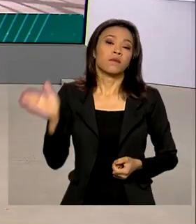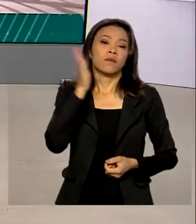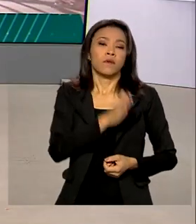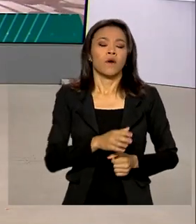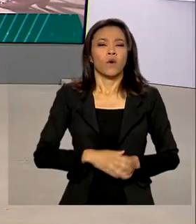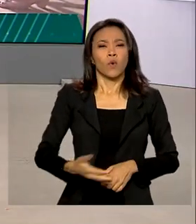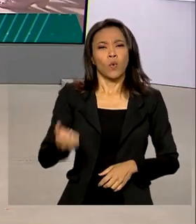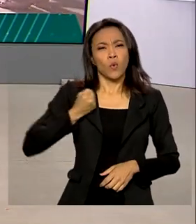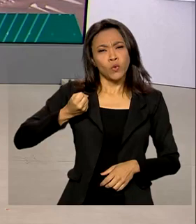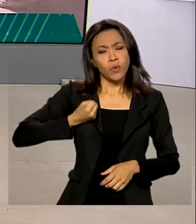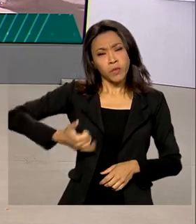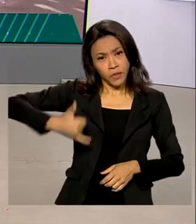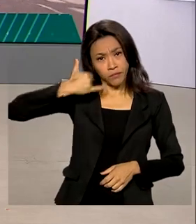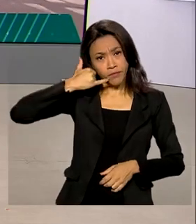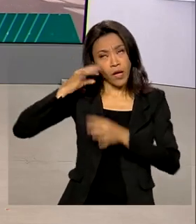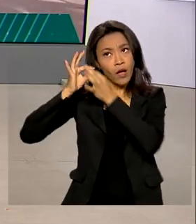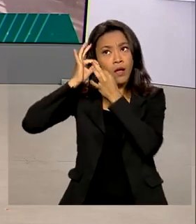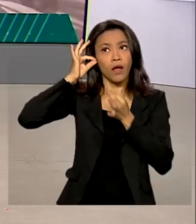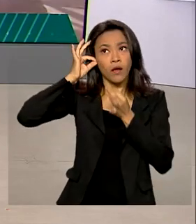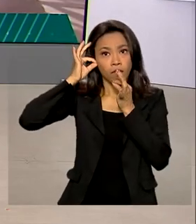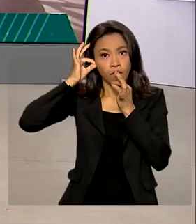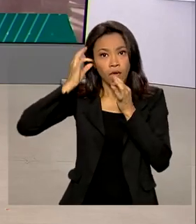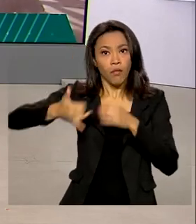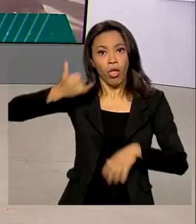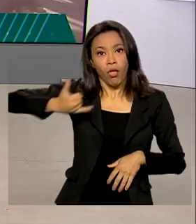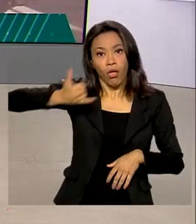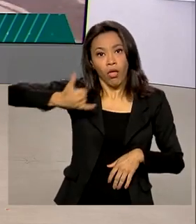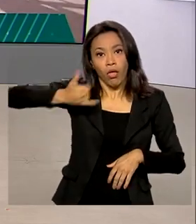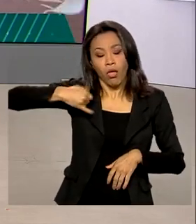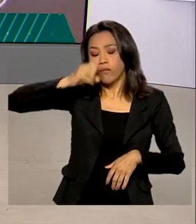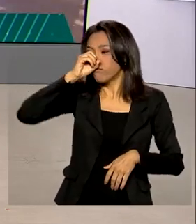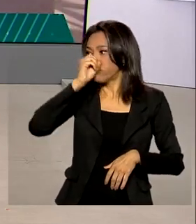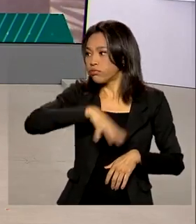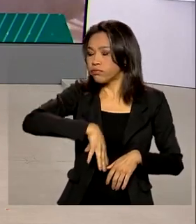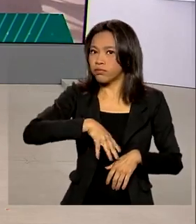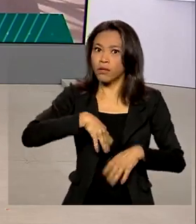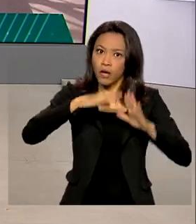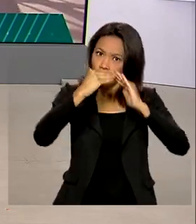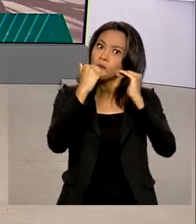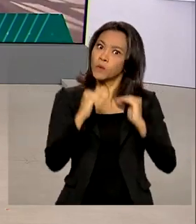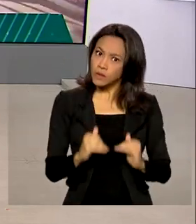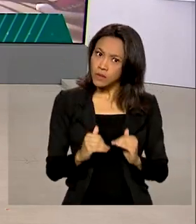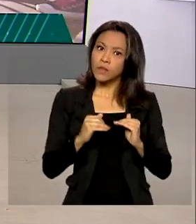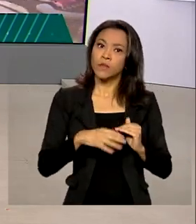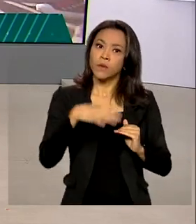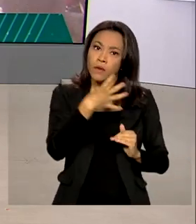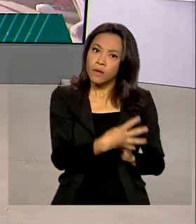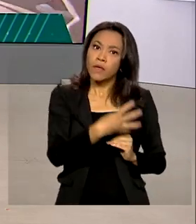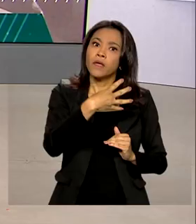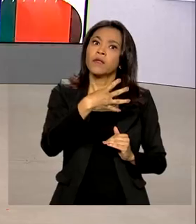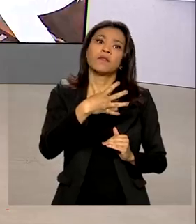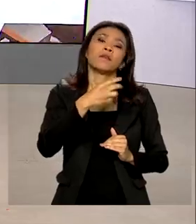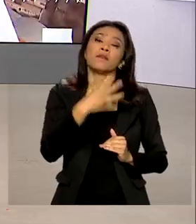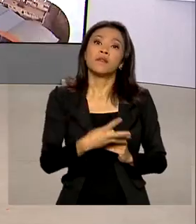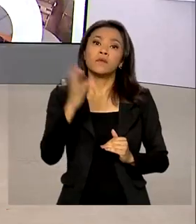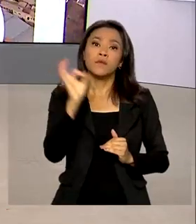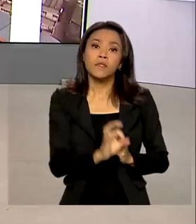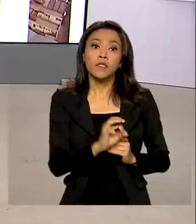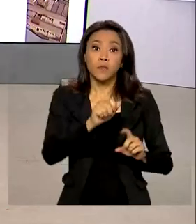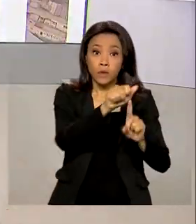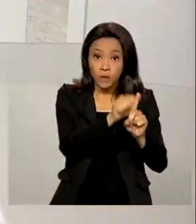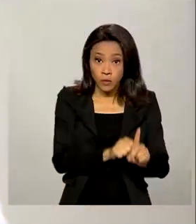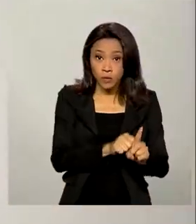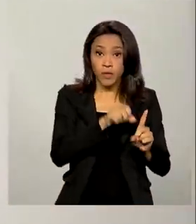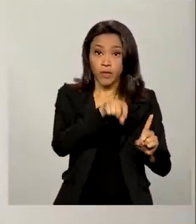chamadas de telemarketing abusivo teve queda de mais de 43% entre junho e setembro deste ano.